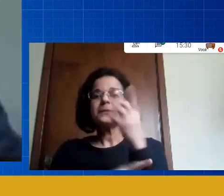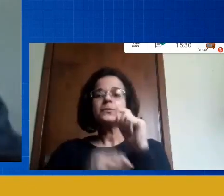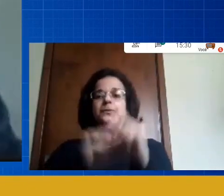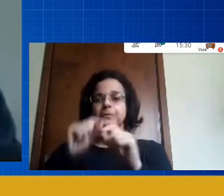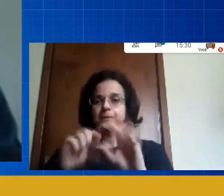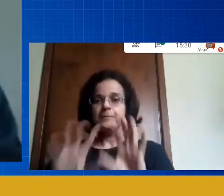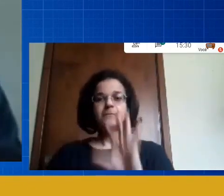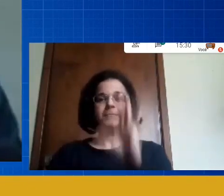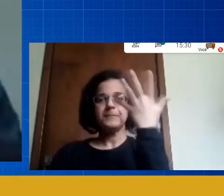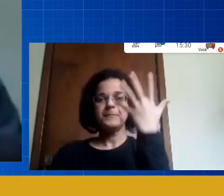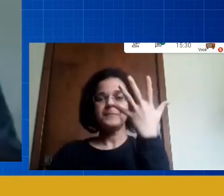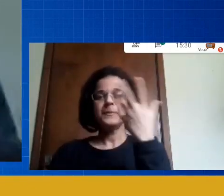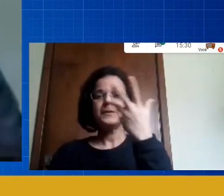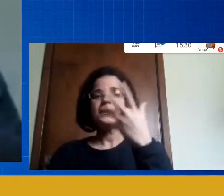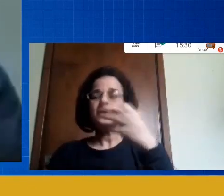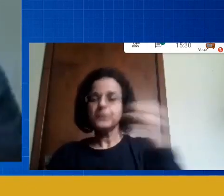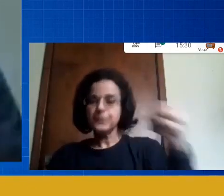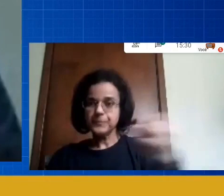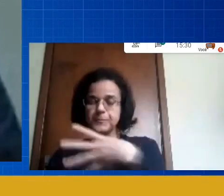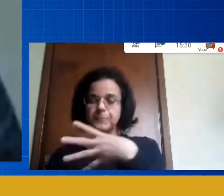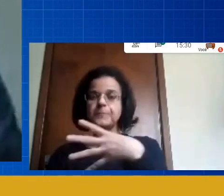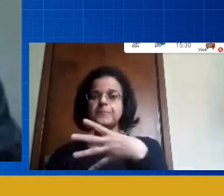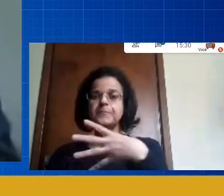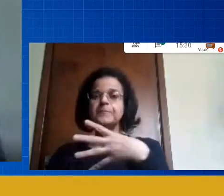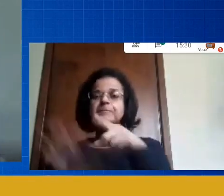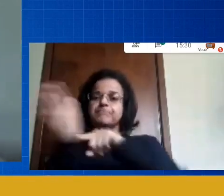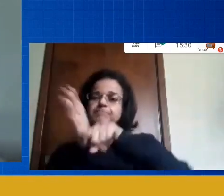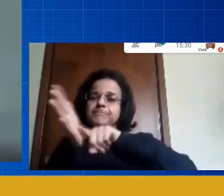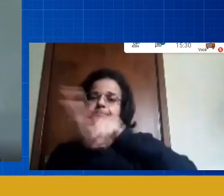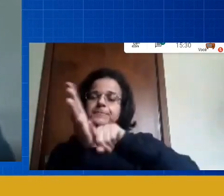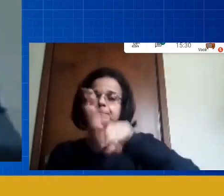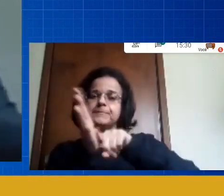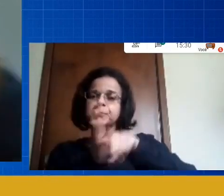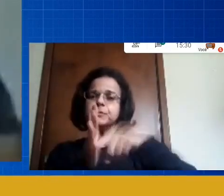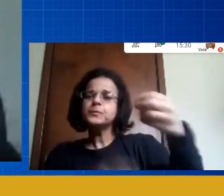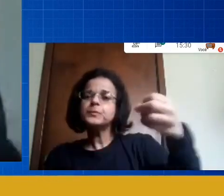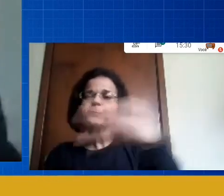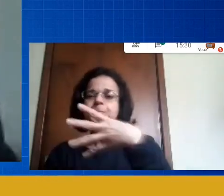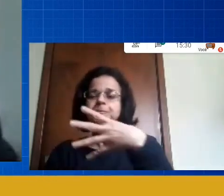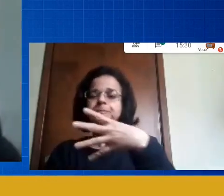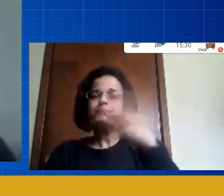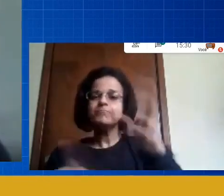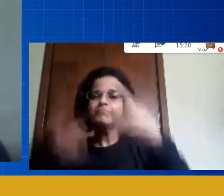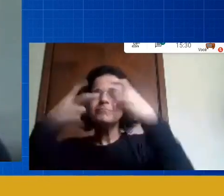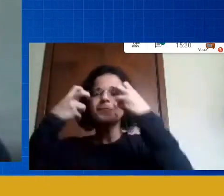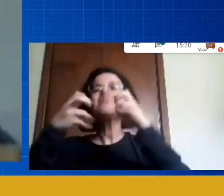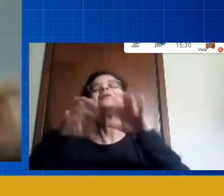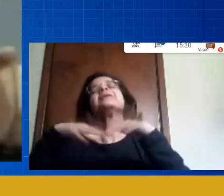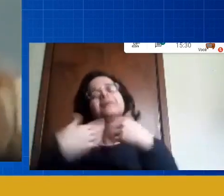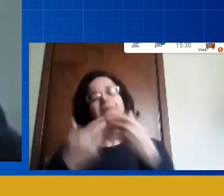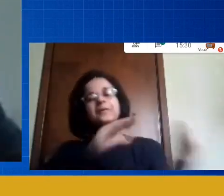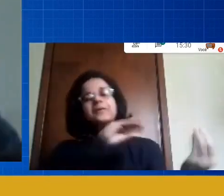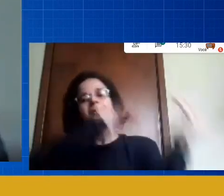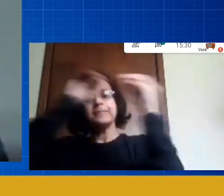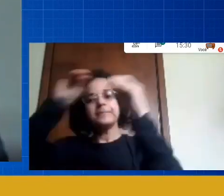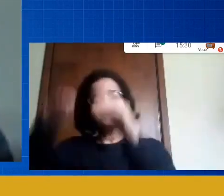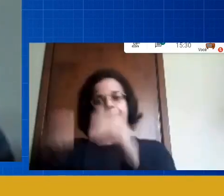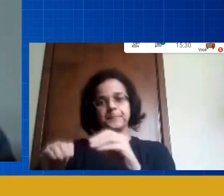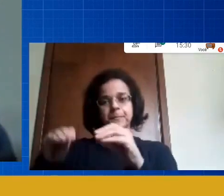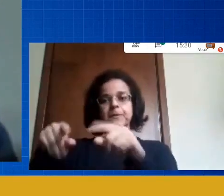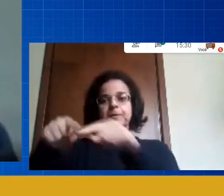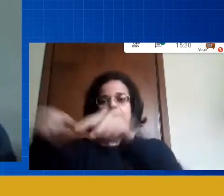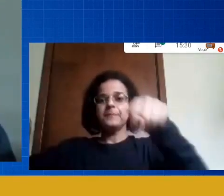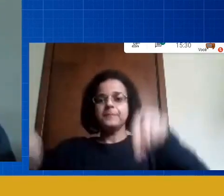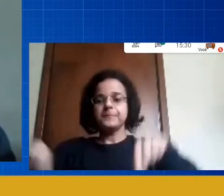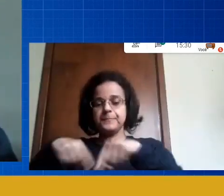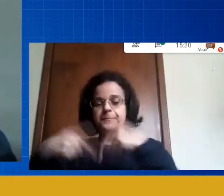nova de novas pesquisas de nova descoberta é o que vai vir para a sala de aula pós pandemia